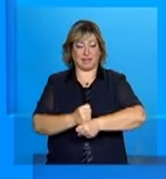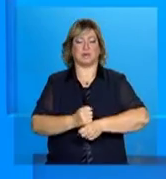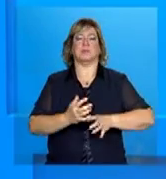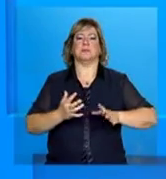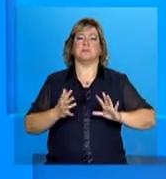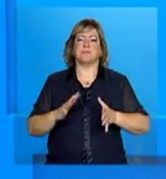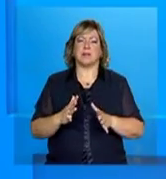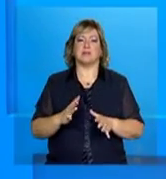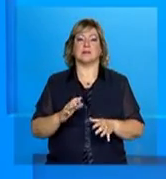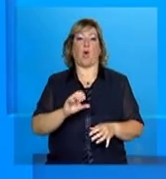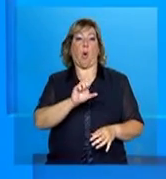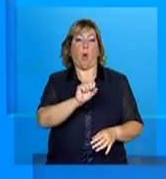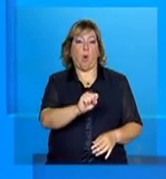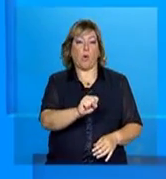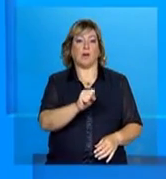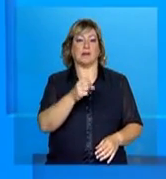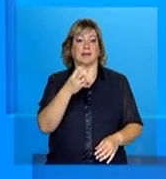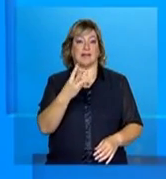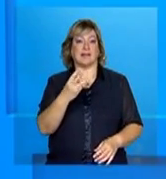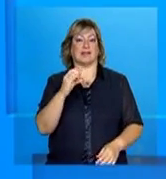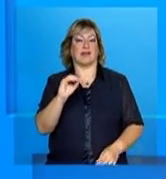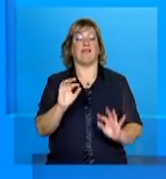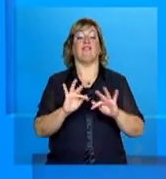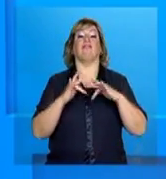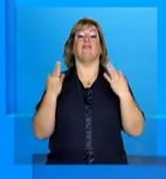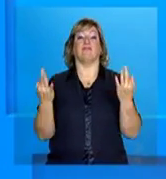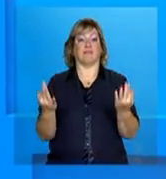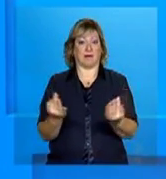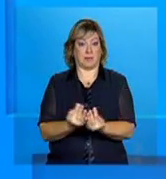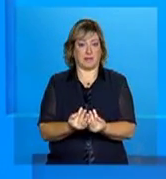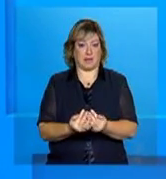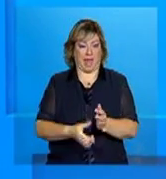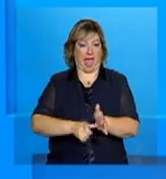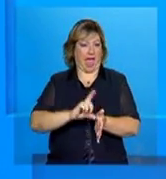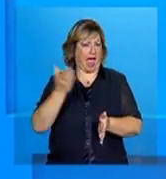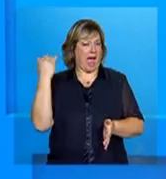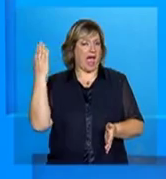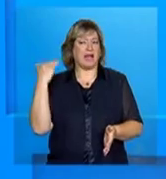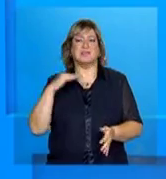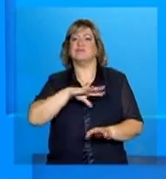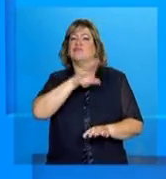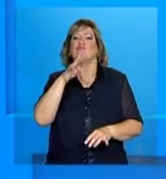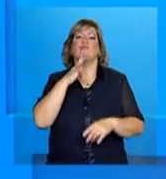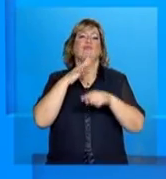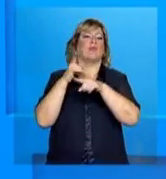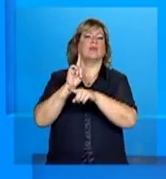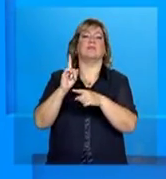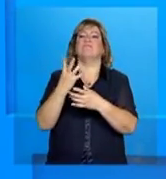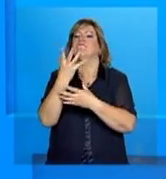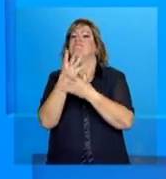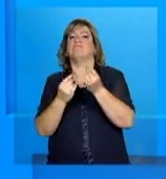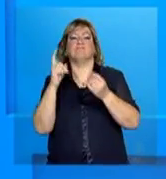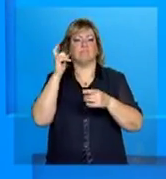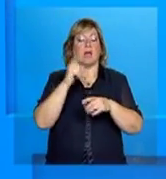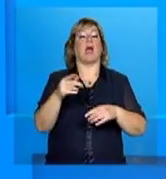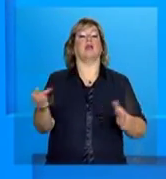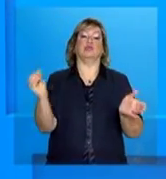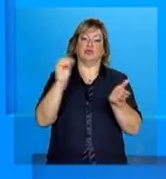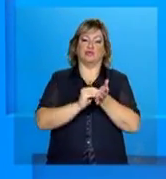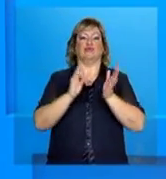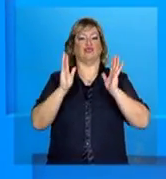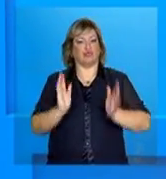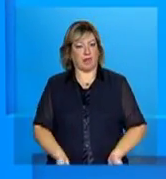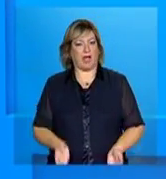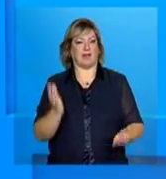830 famílias que antes eram invisíveis foram incluídas no Cadastro Único.